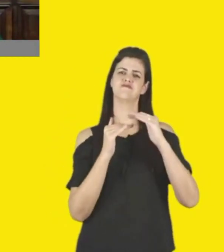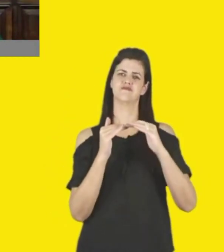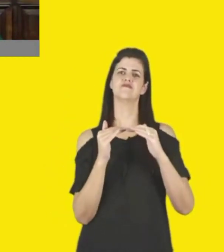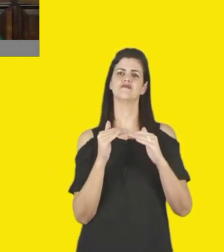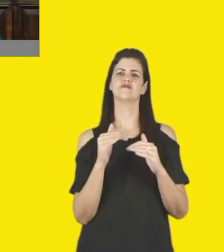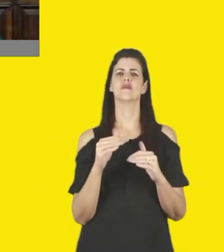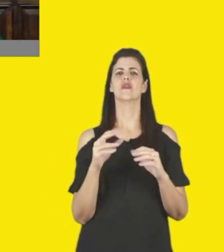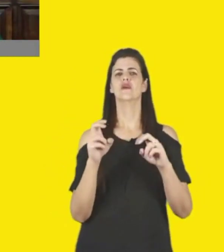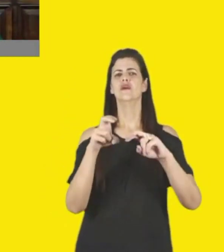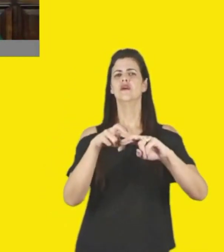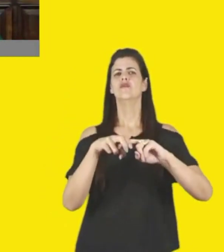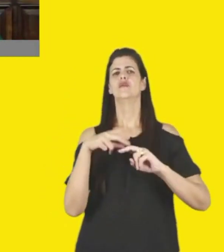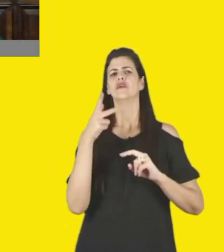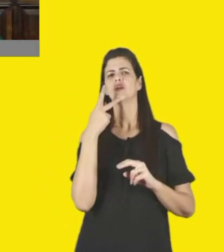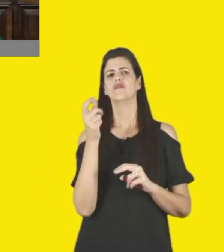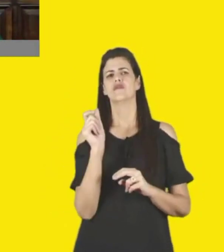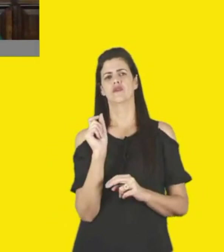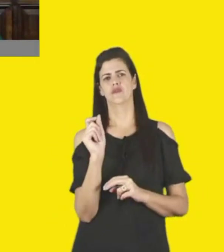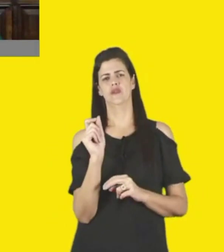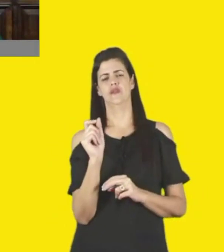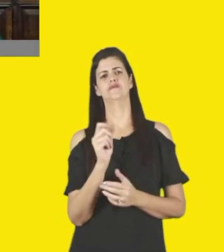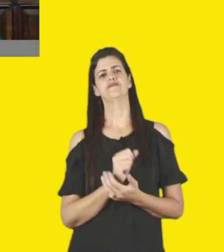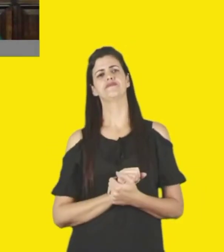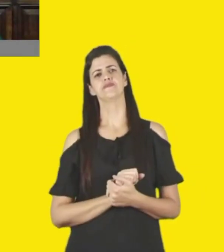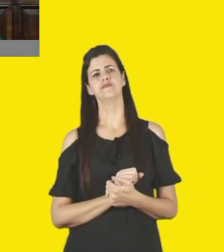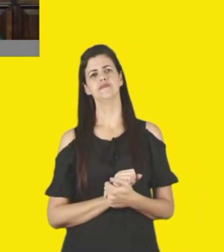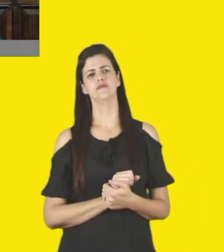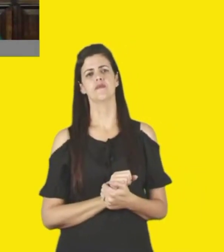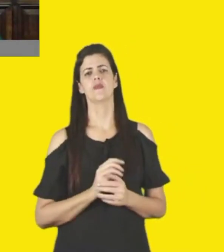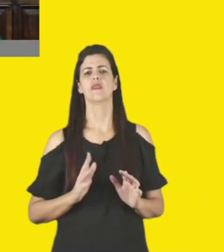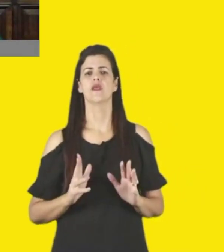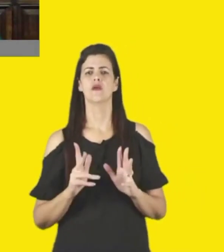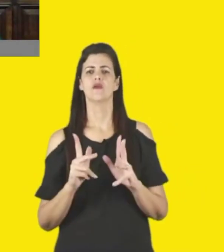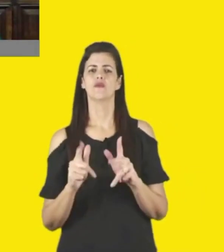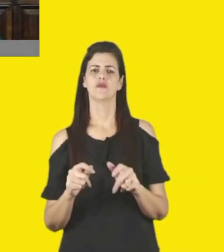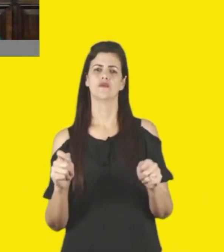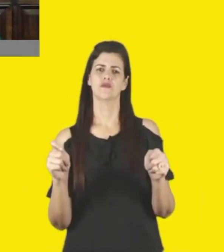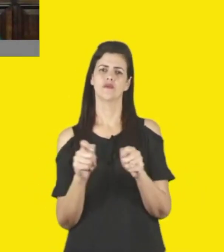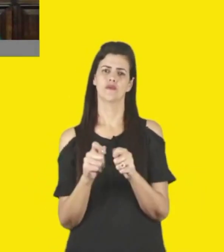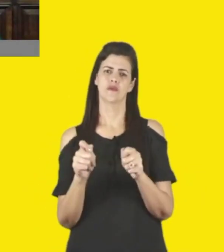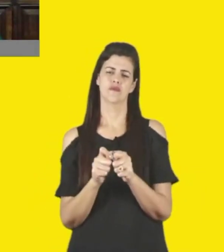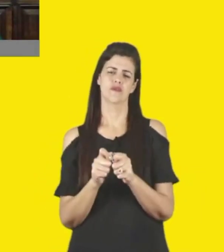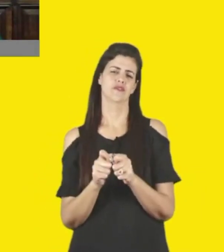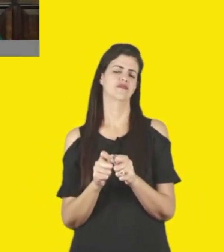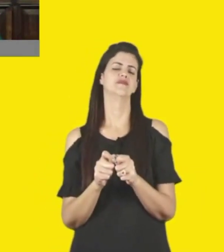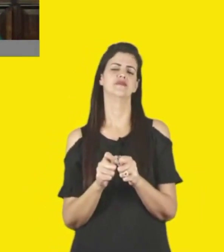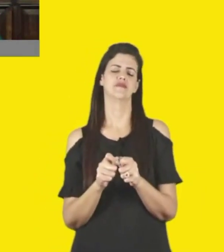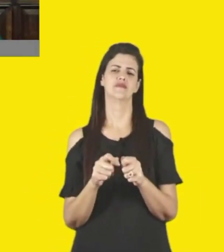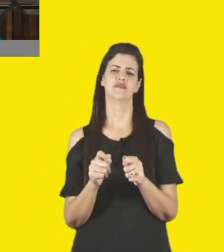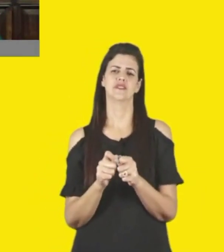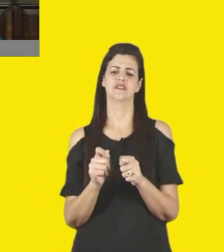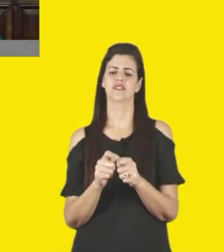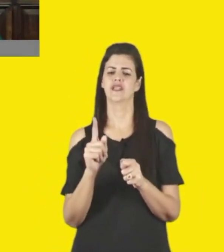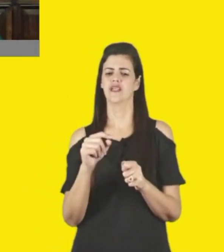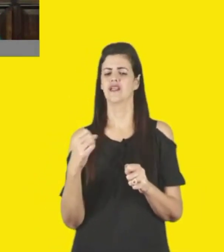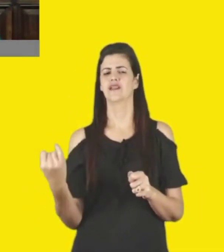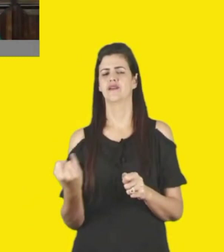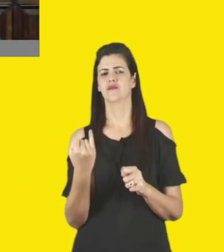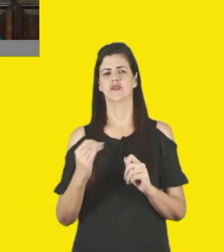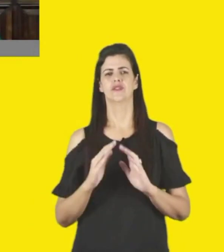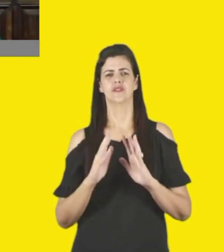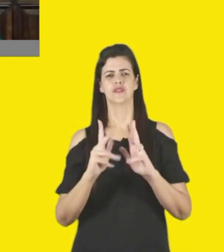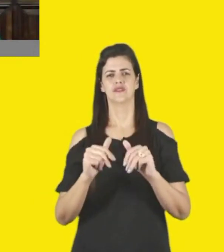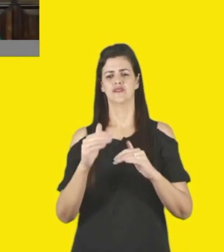coisa que eu queria falar em nome dos secretários, que é tudo que vocês podem ofertar para nós, e aí, óbvio que o circuito tem aí essa